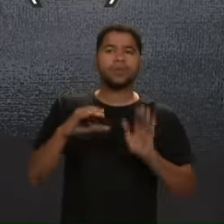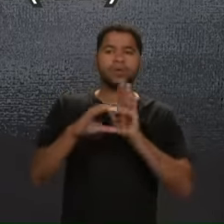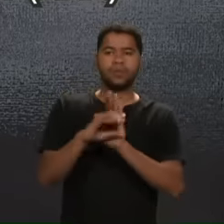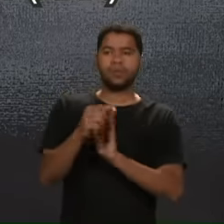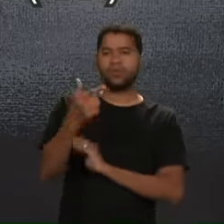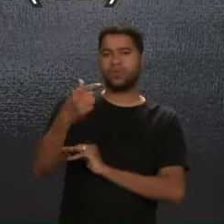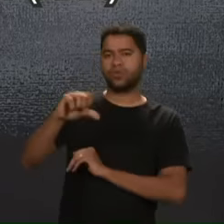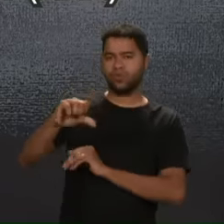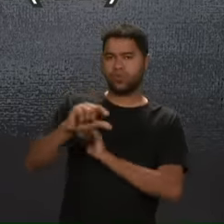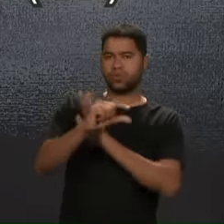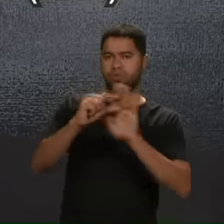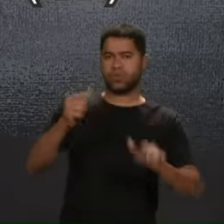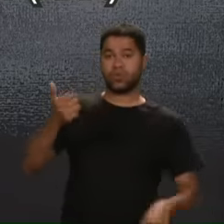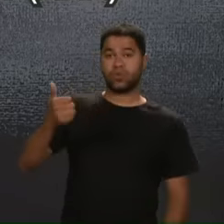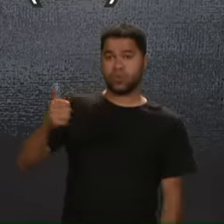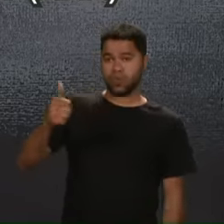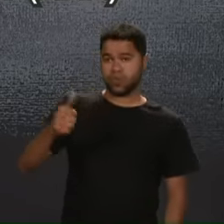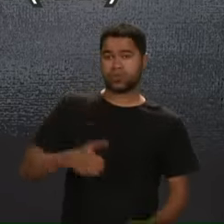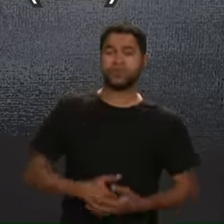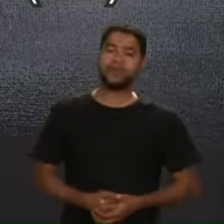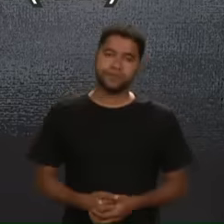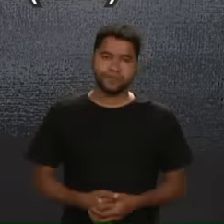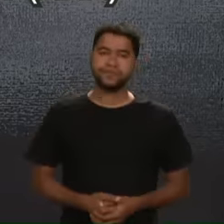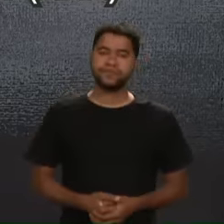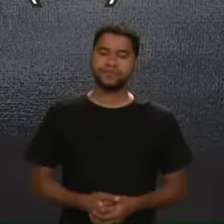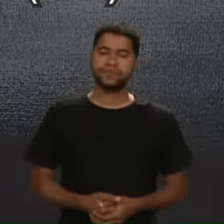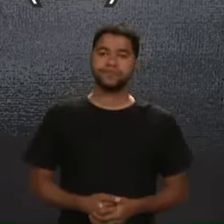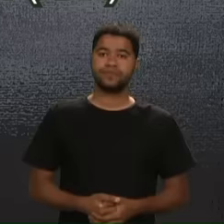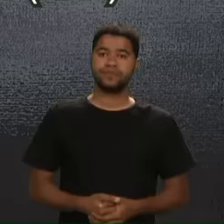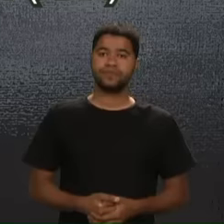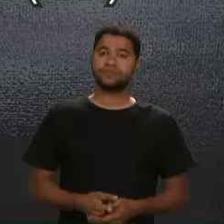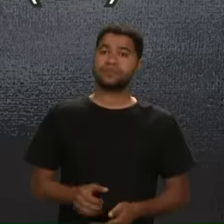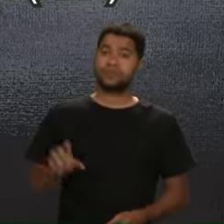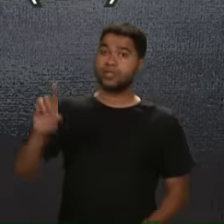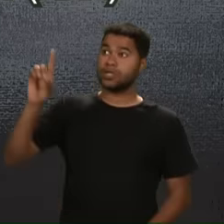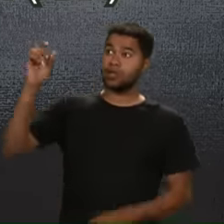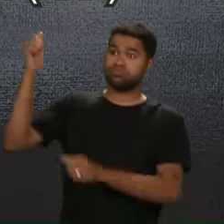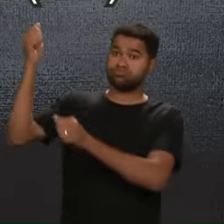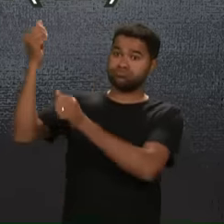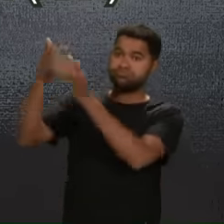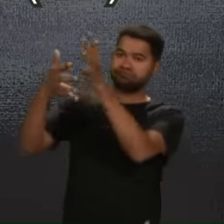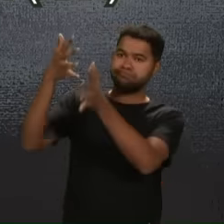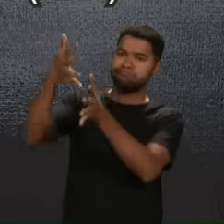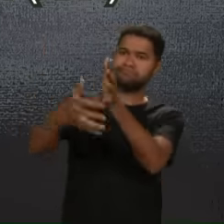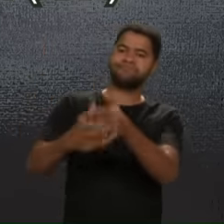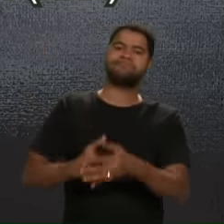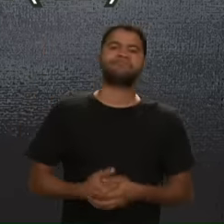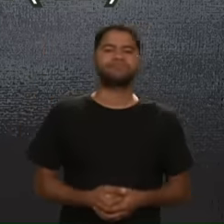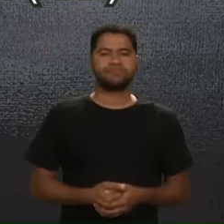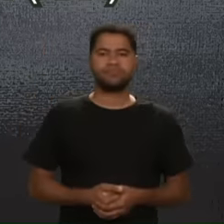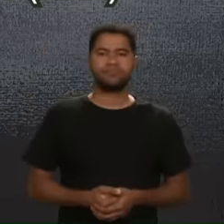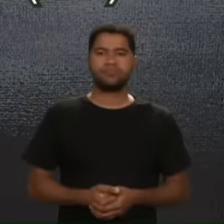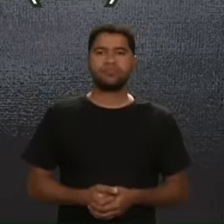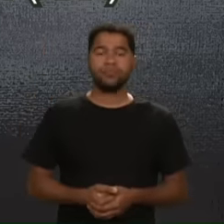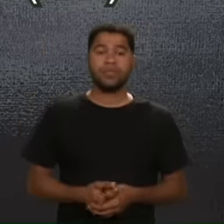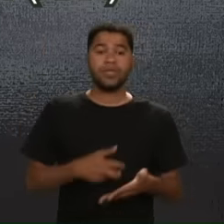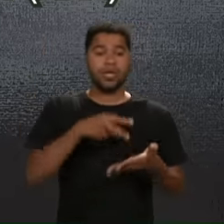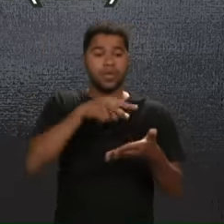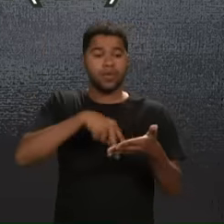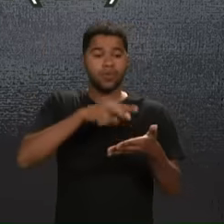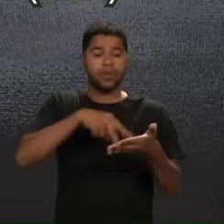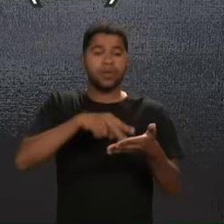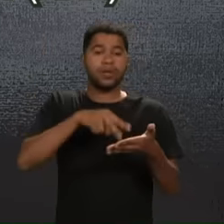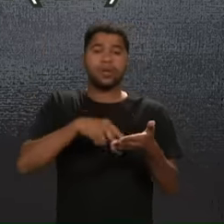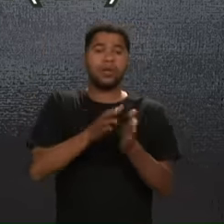O versículo De número 11 Deus falando Eu só li A